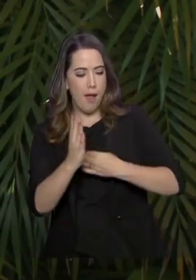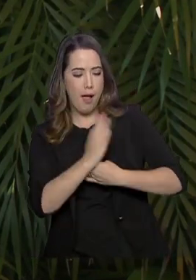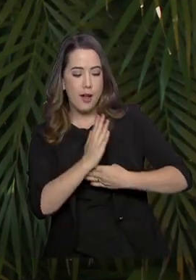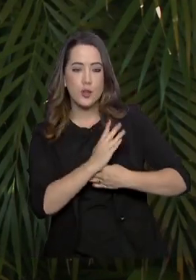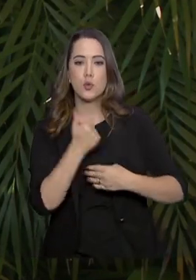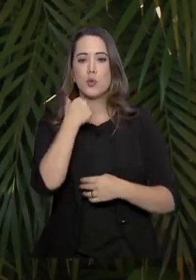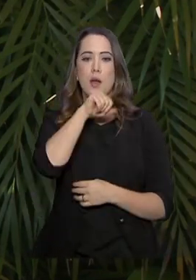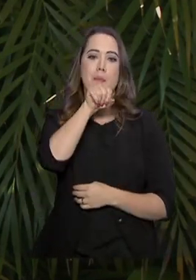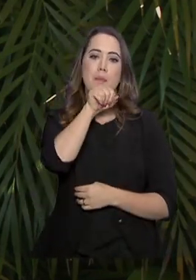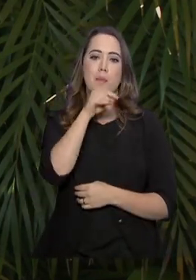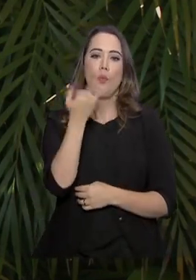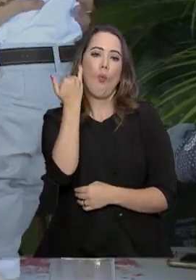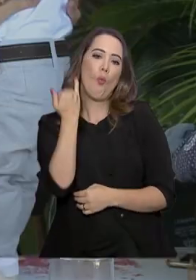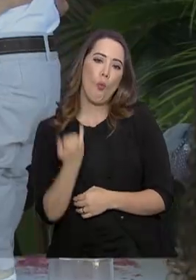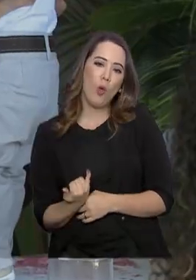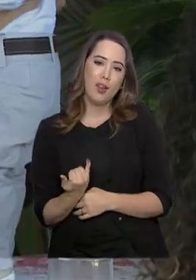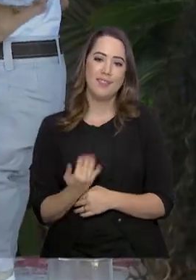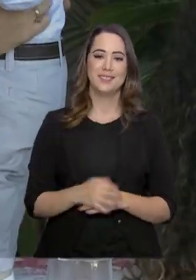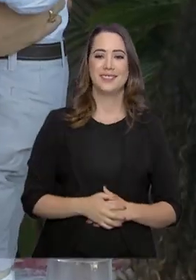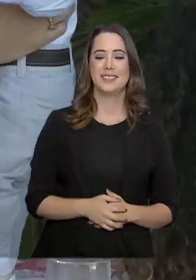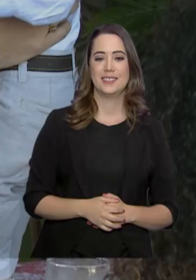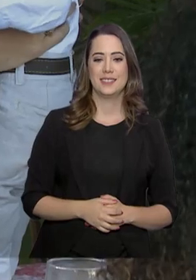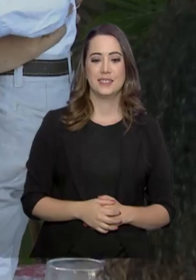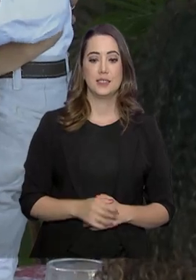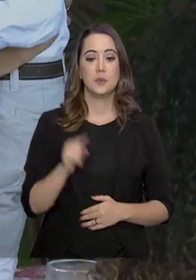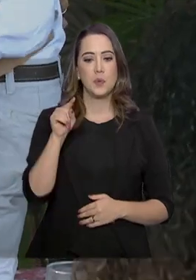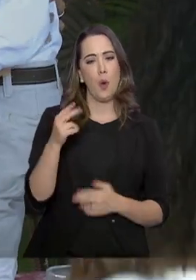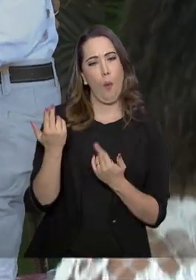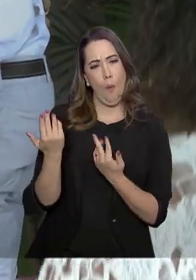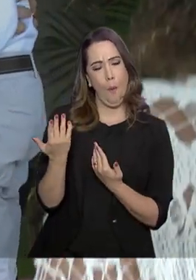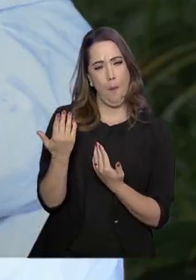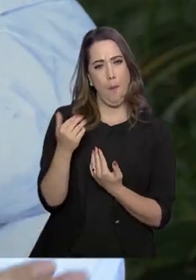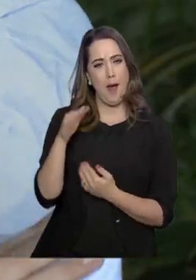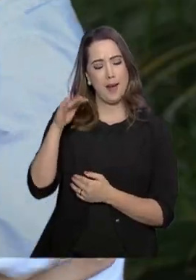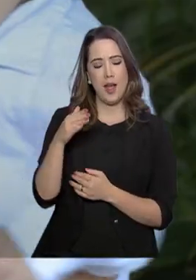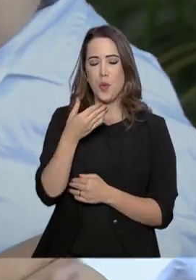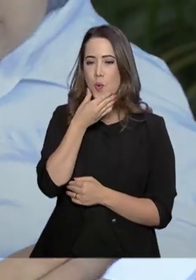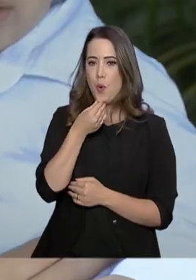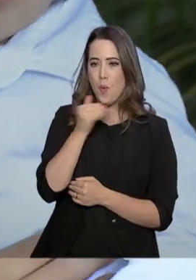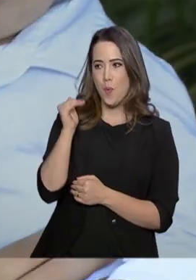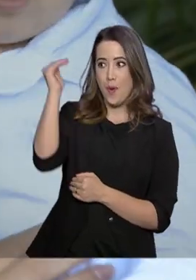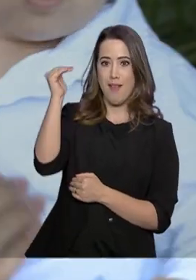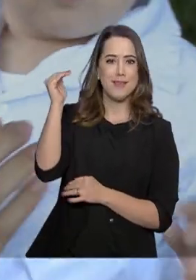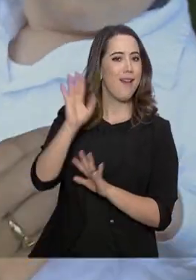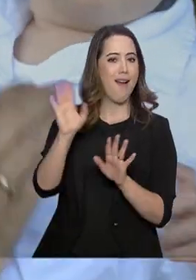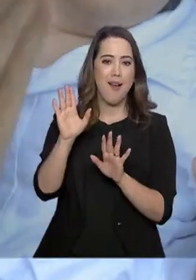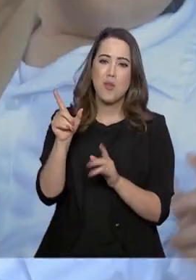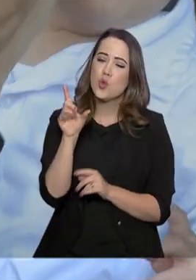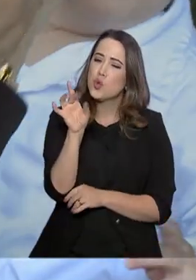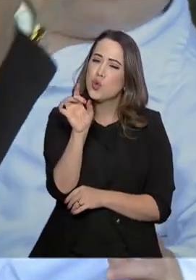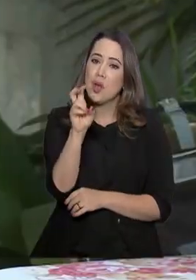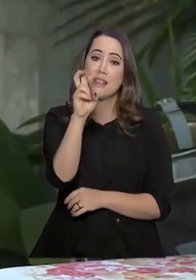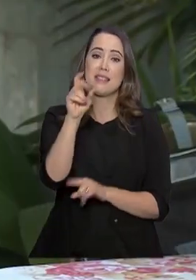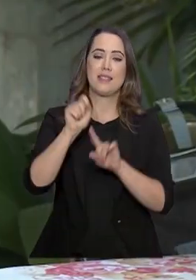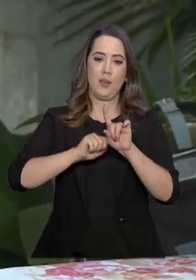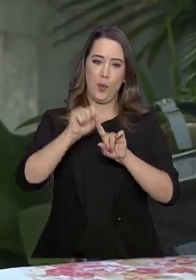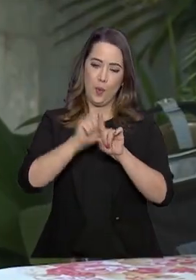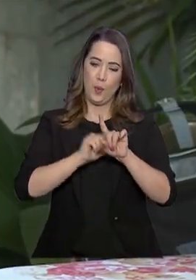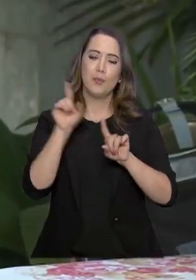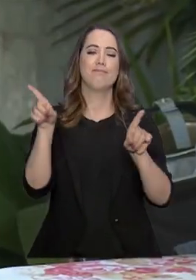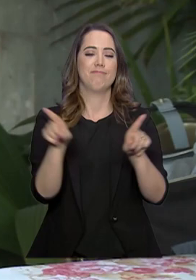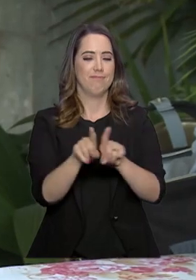a mãe que emagrece. Luca parece um homenzinho, mas só tem cinco meses e se alimenta